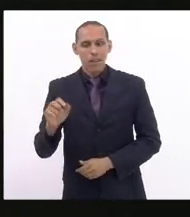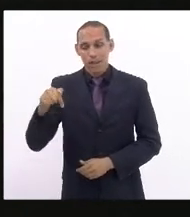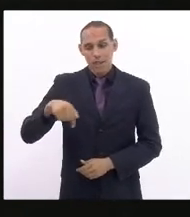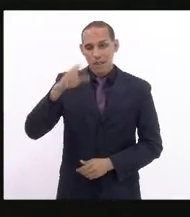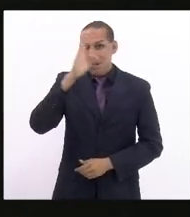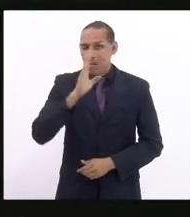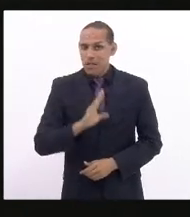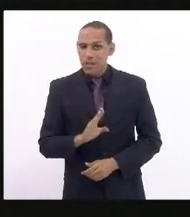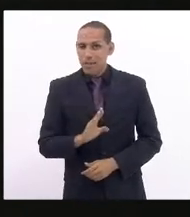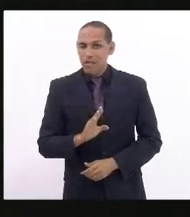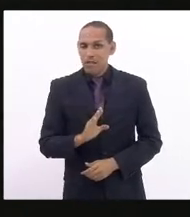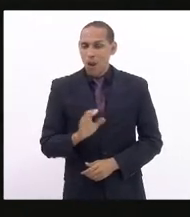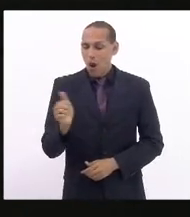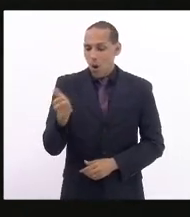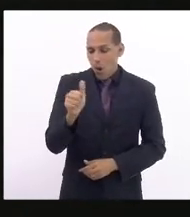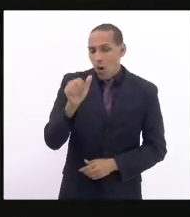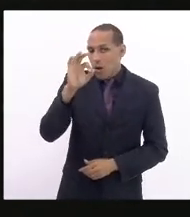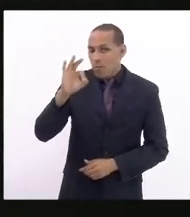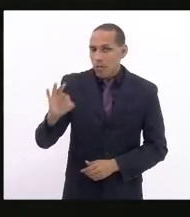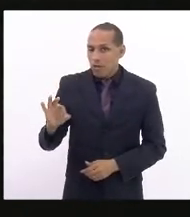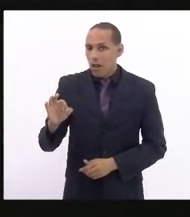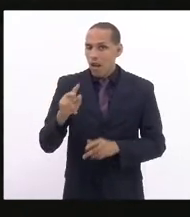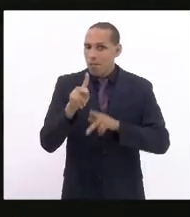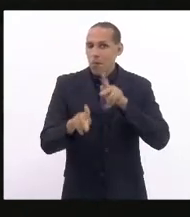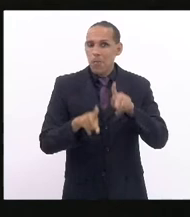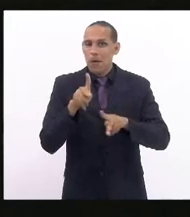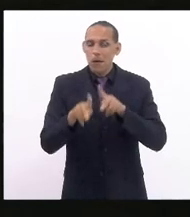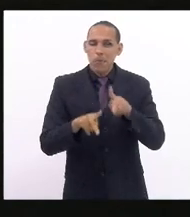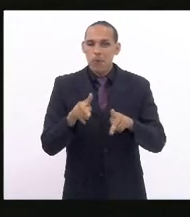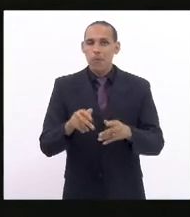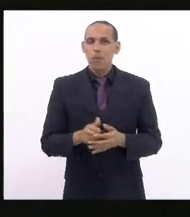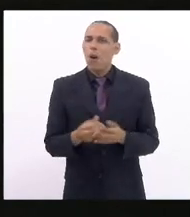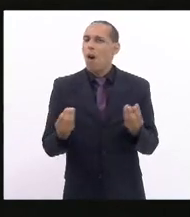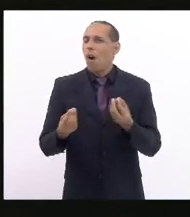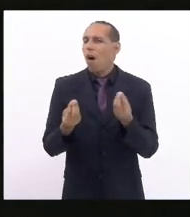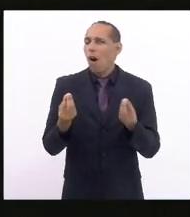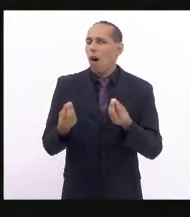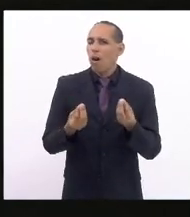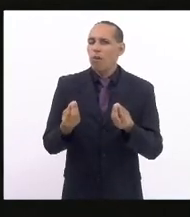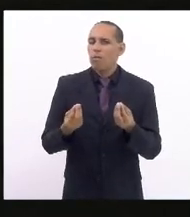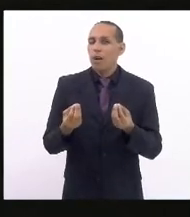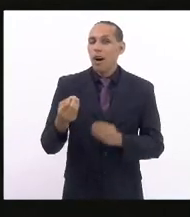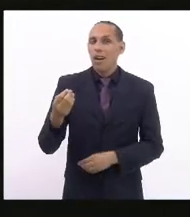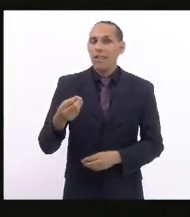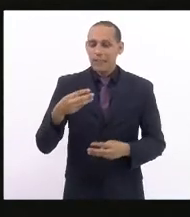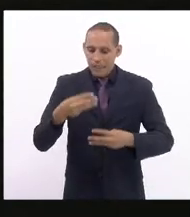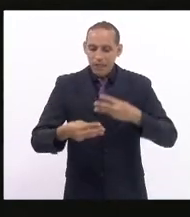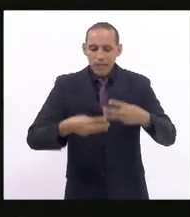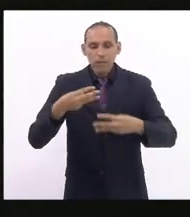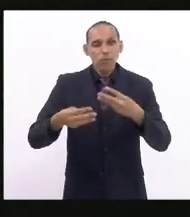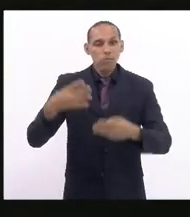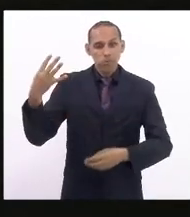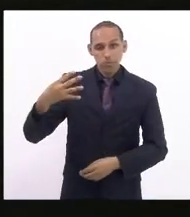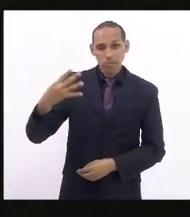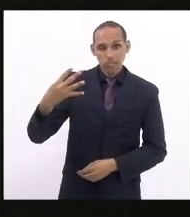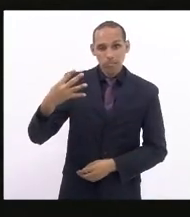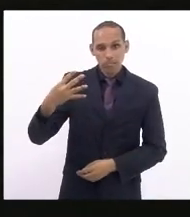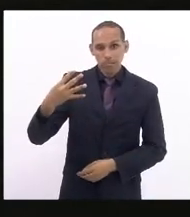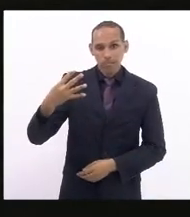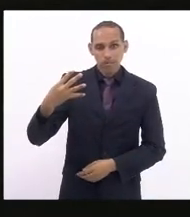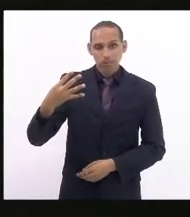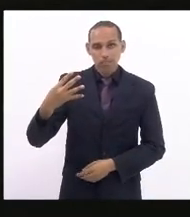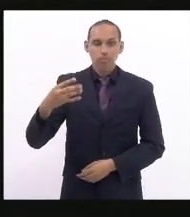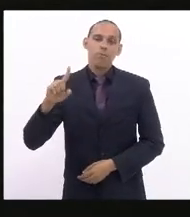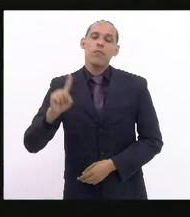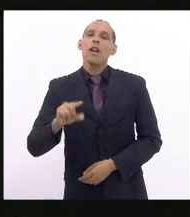que 11% da população estava no quarto trimestre como caracterizada